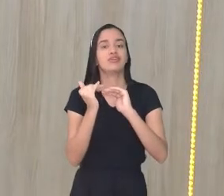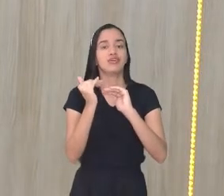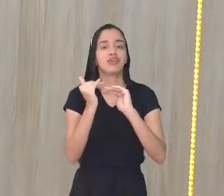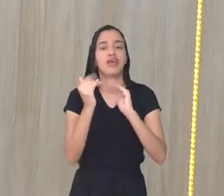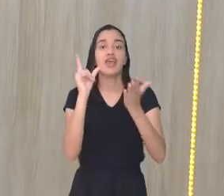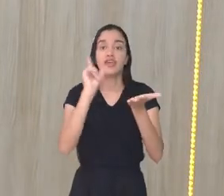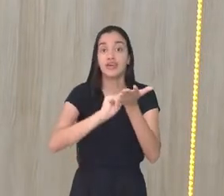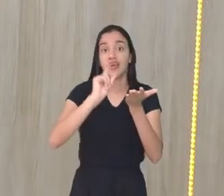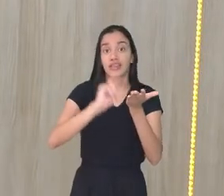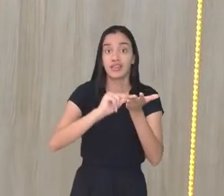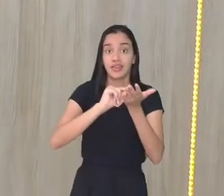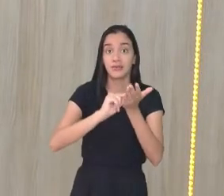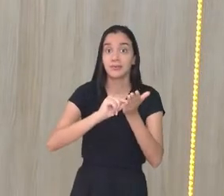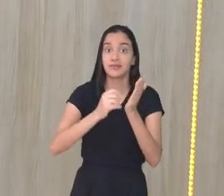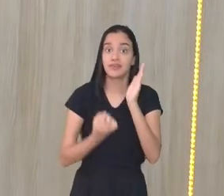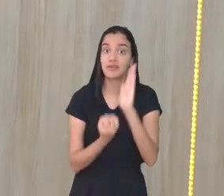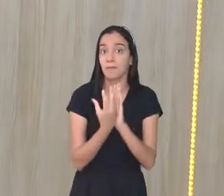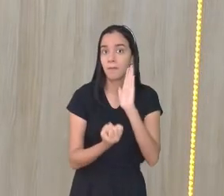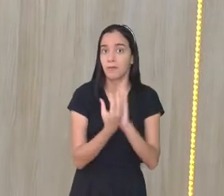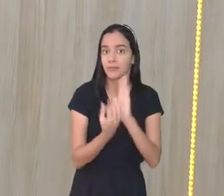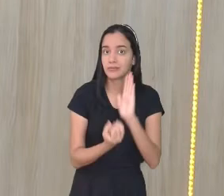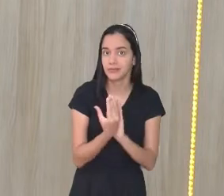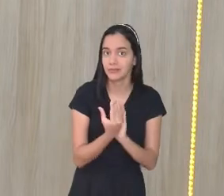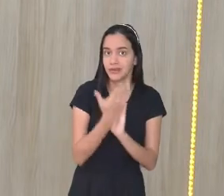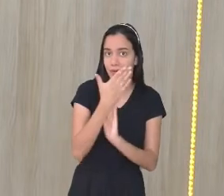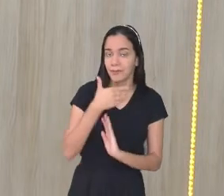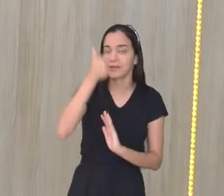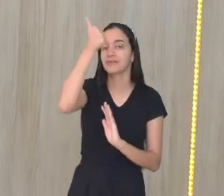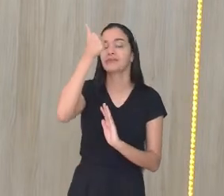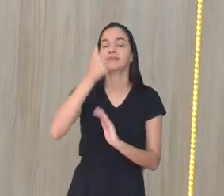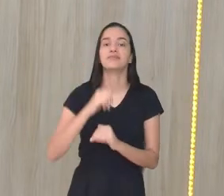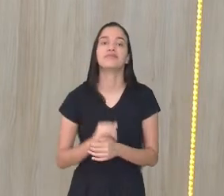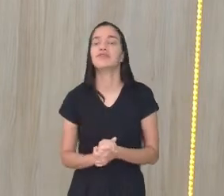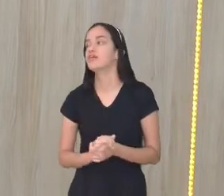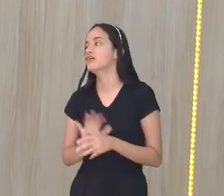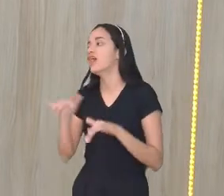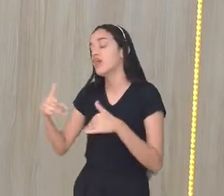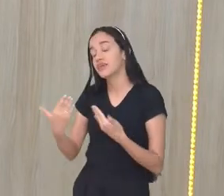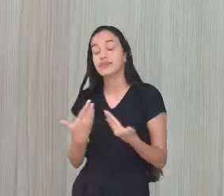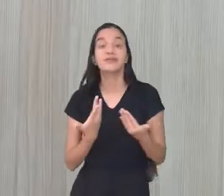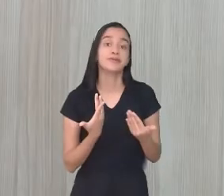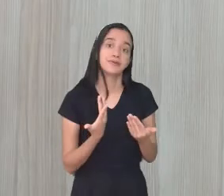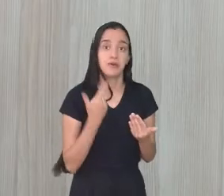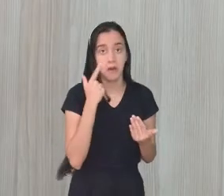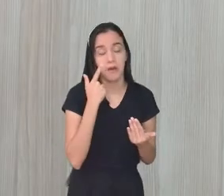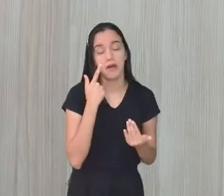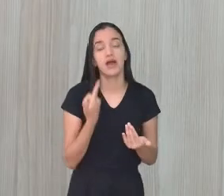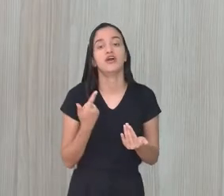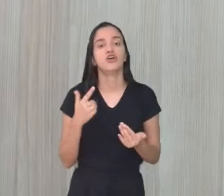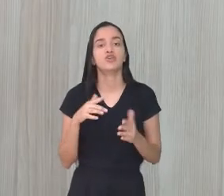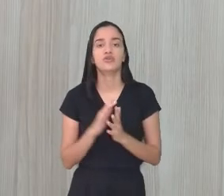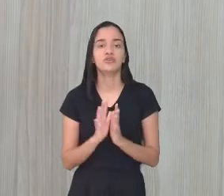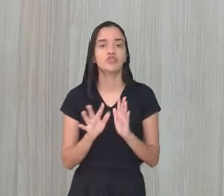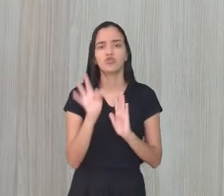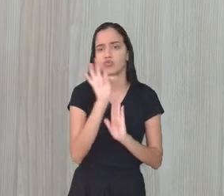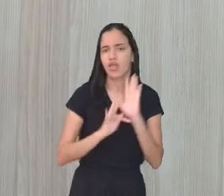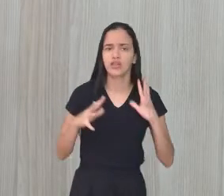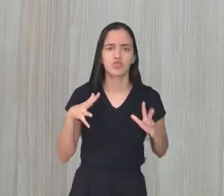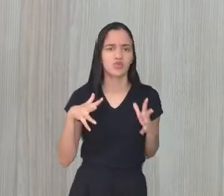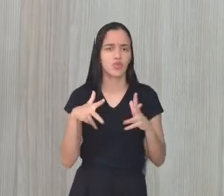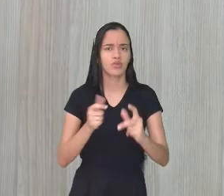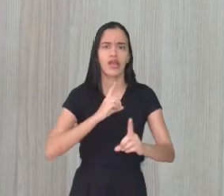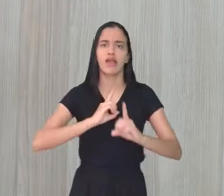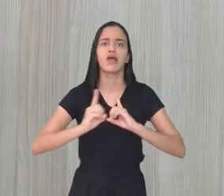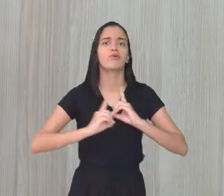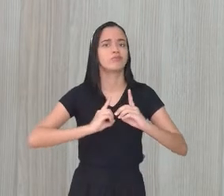artigos que serão produzidos ainda melhor. Sim, todo texto é um diálogo, não é, professora Adriana? Então, assim, a carta do